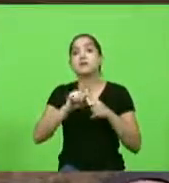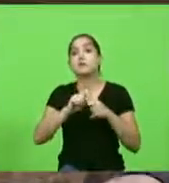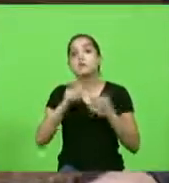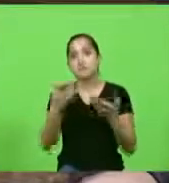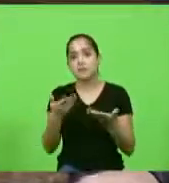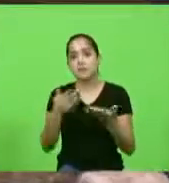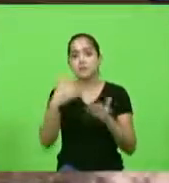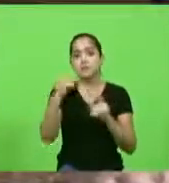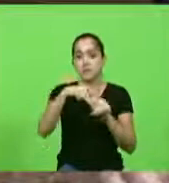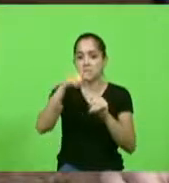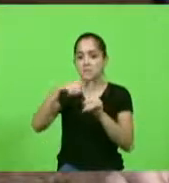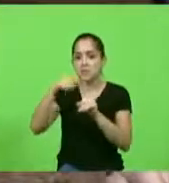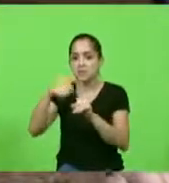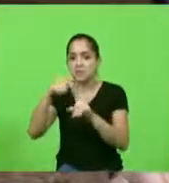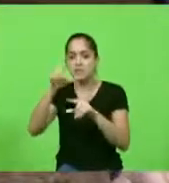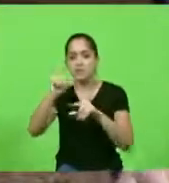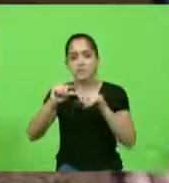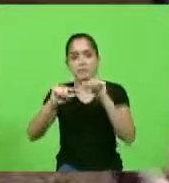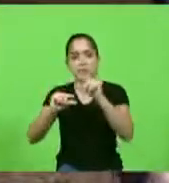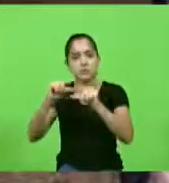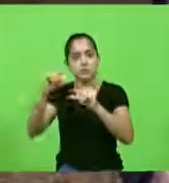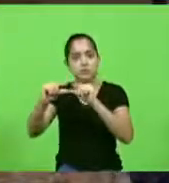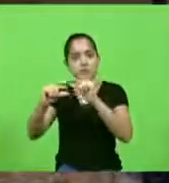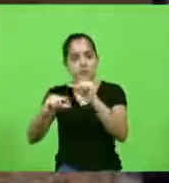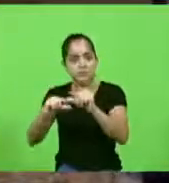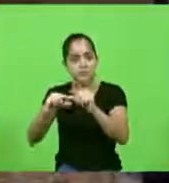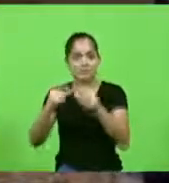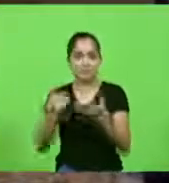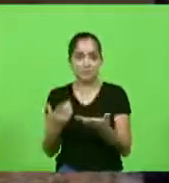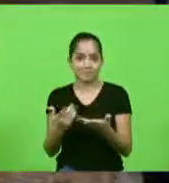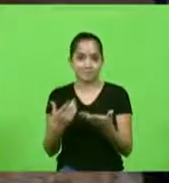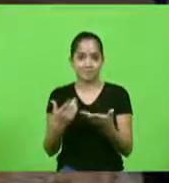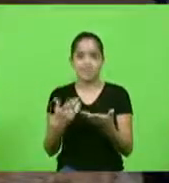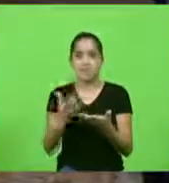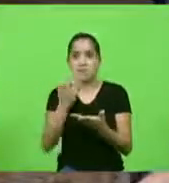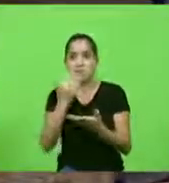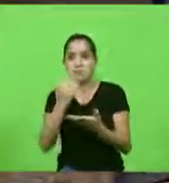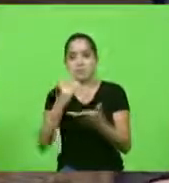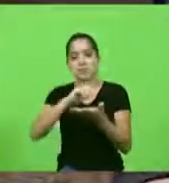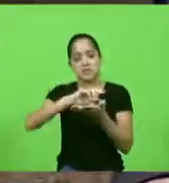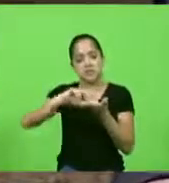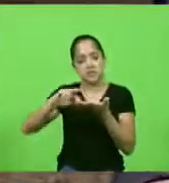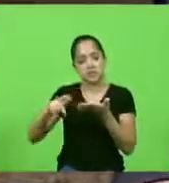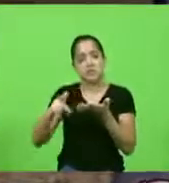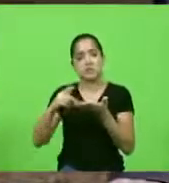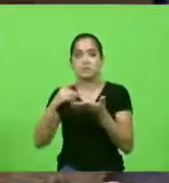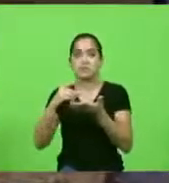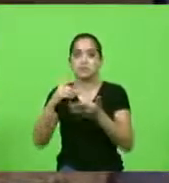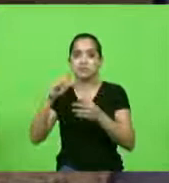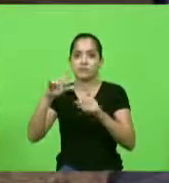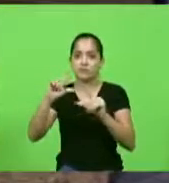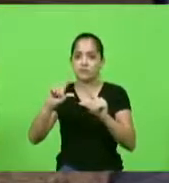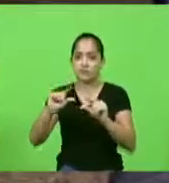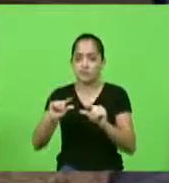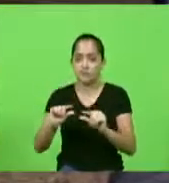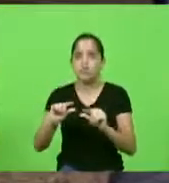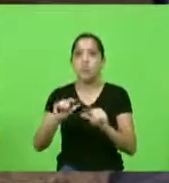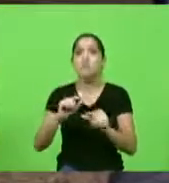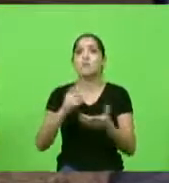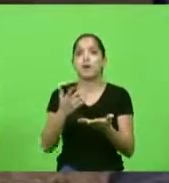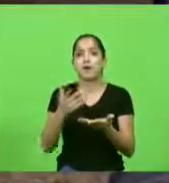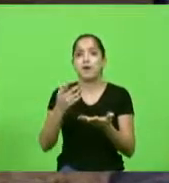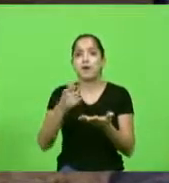mês a mês você vai ter que reduzir a despesa com a sua dispensa com a sua geladeira com os seus filhos para pagar o seu aluguel